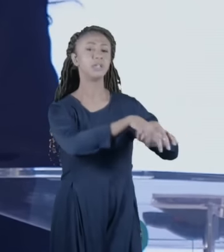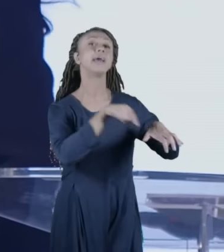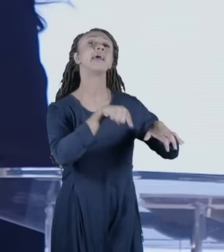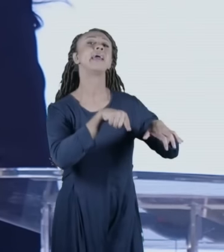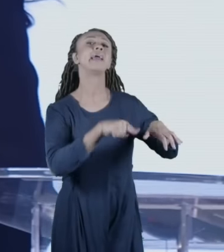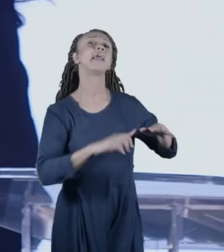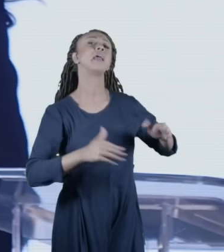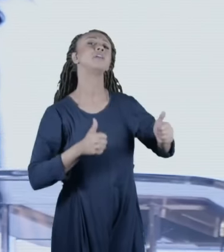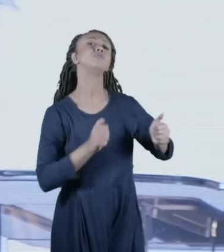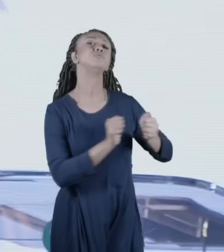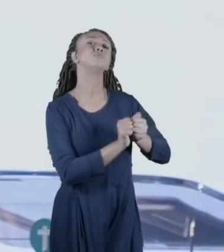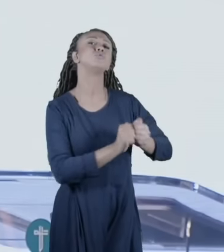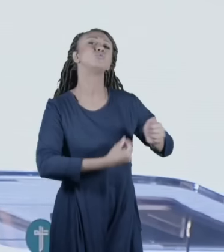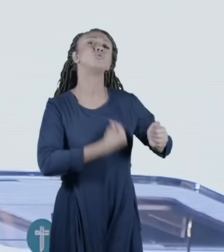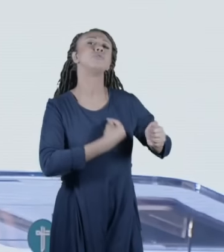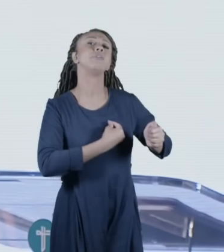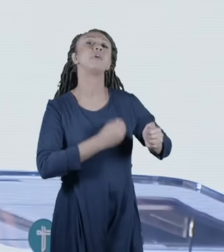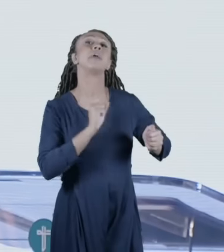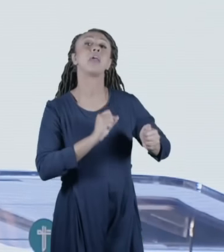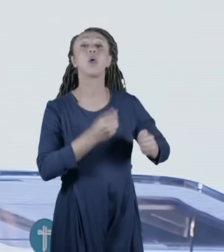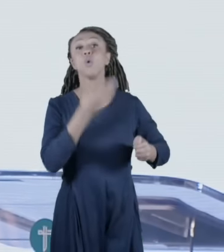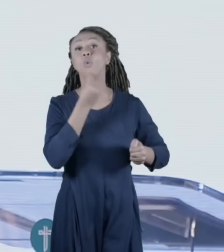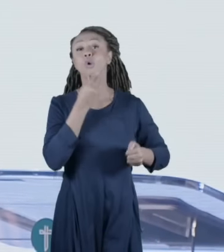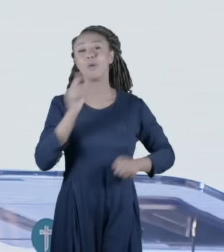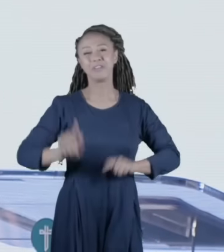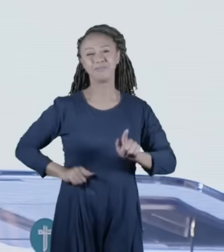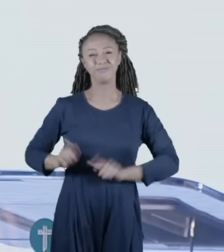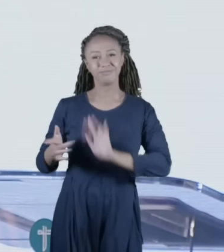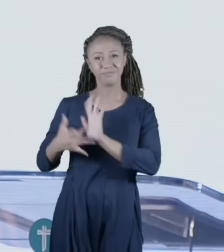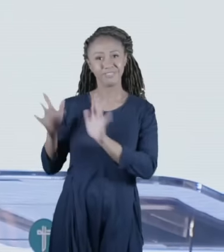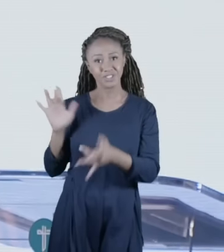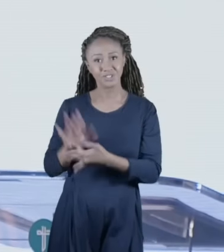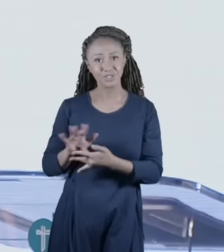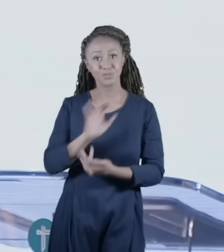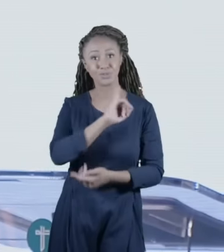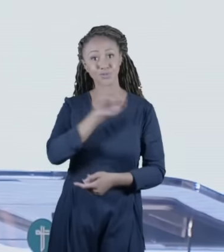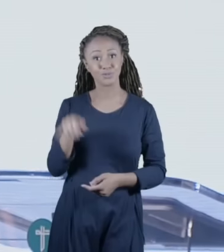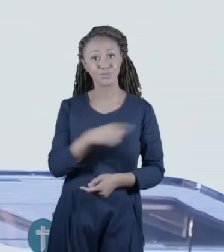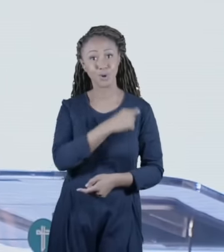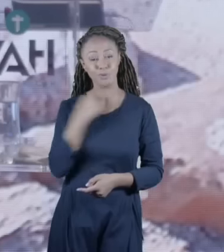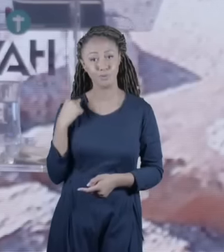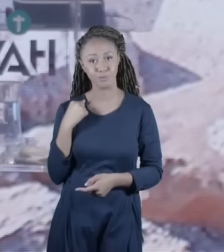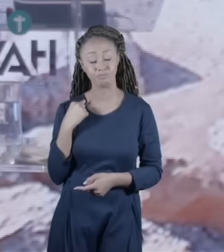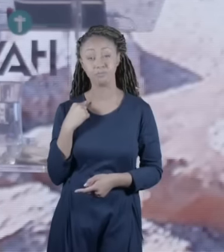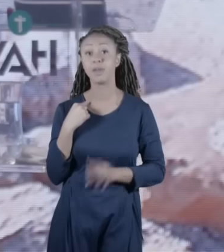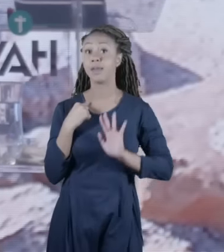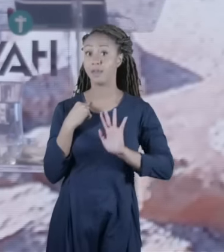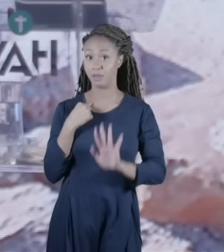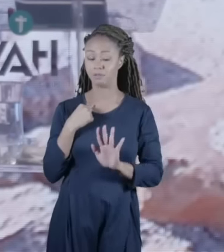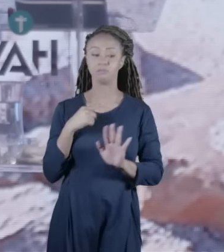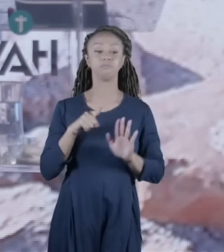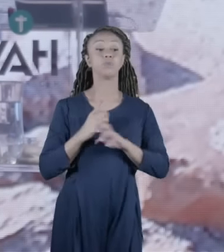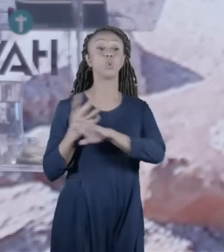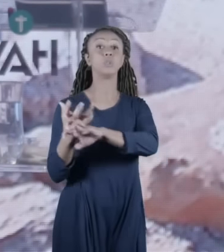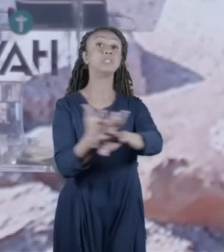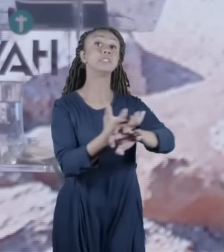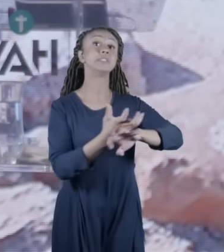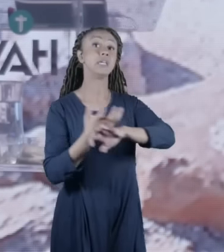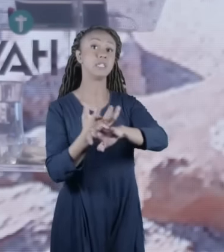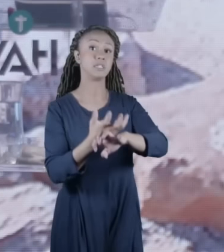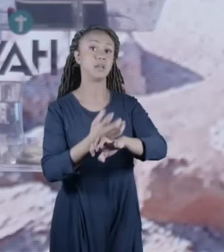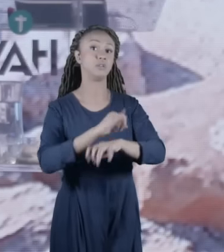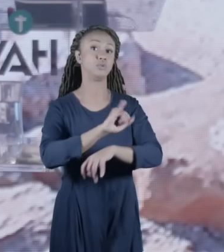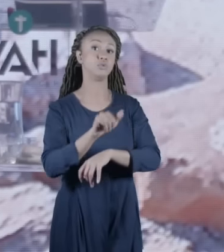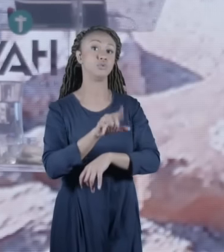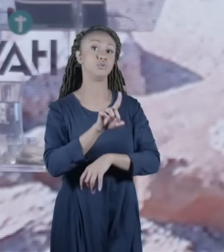Batista João Batista ele saiu das montanhas da Judéia para morar no deserto da Judéia aqui